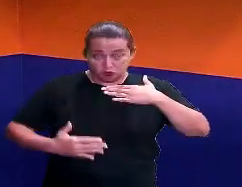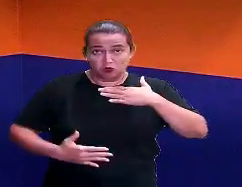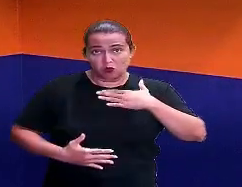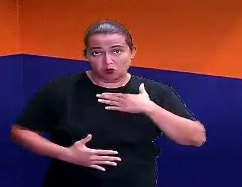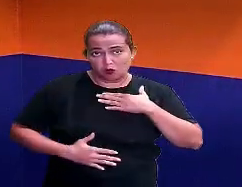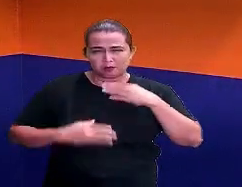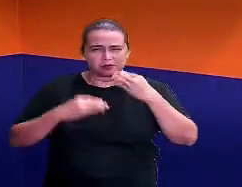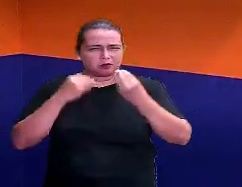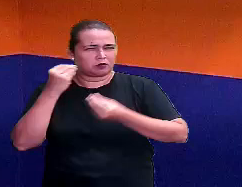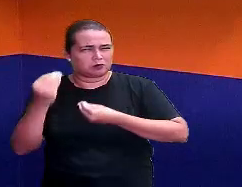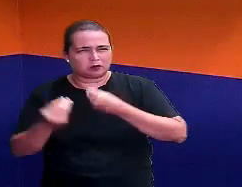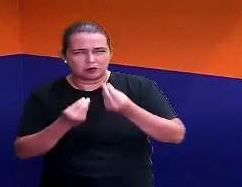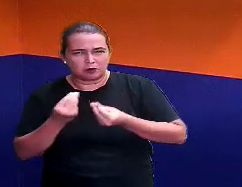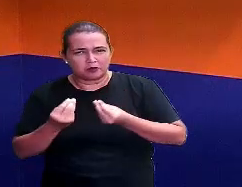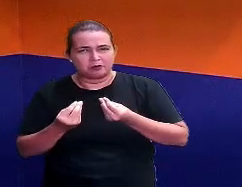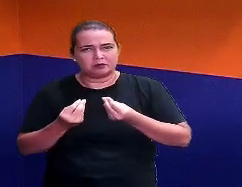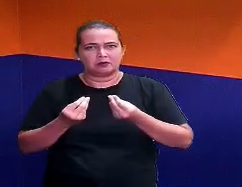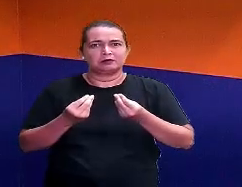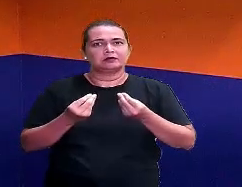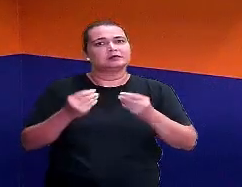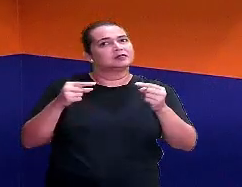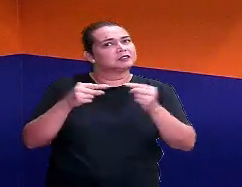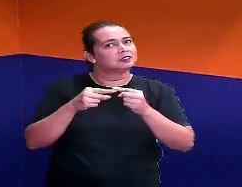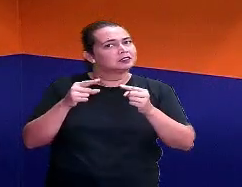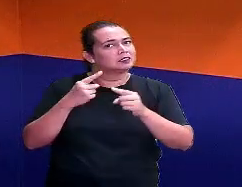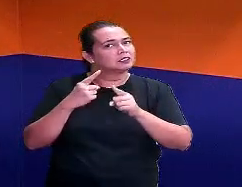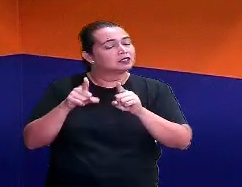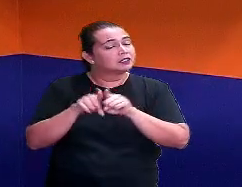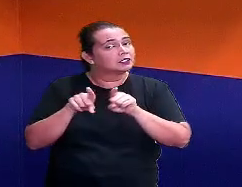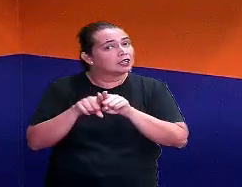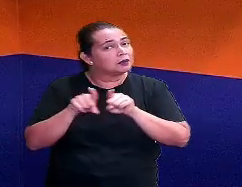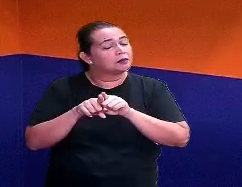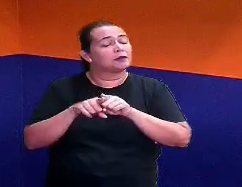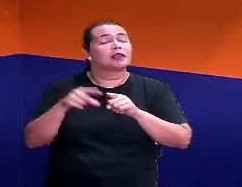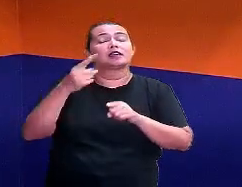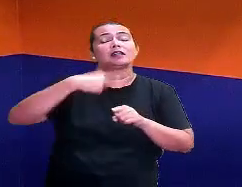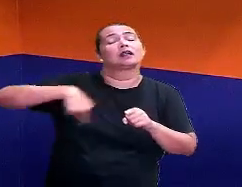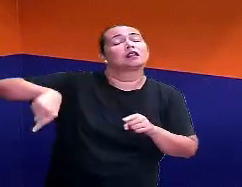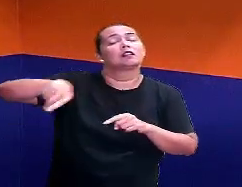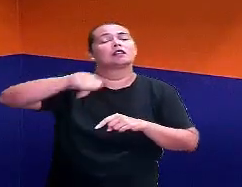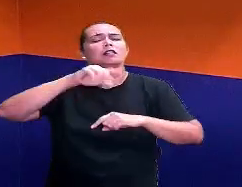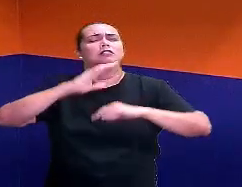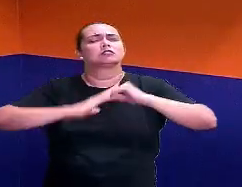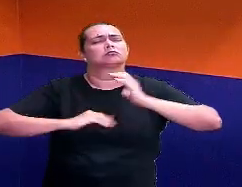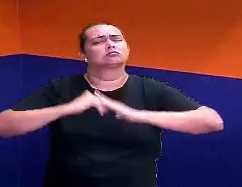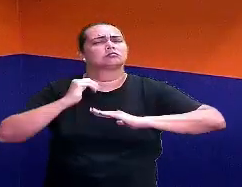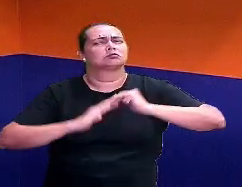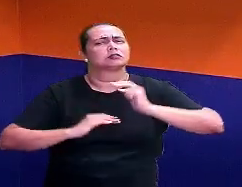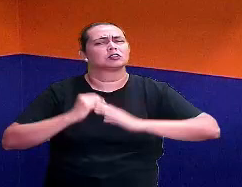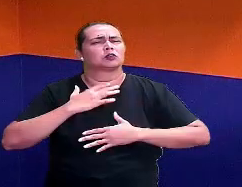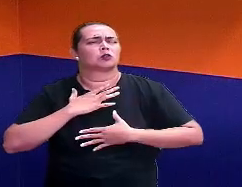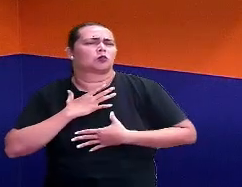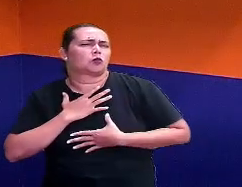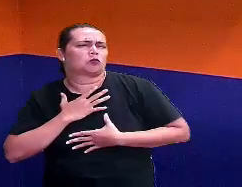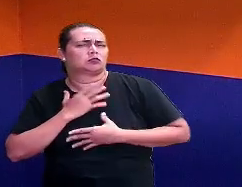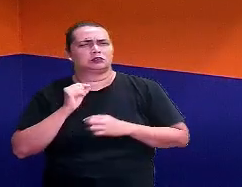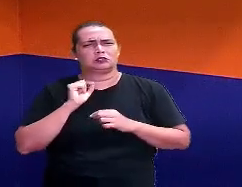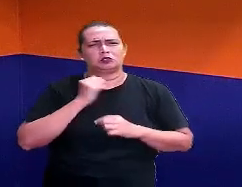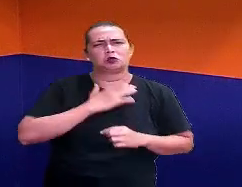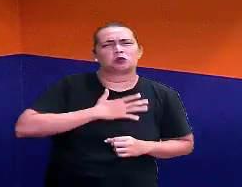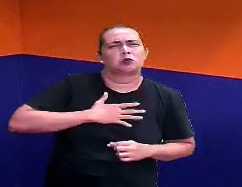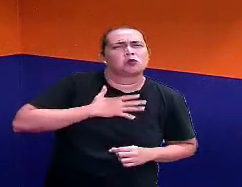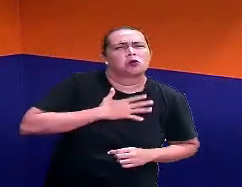habilidades, gostos, elas falam um pouquinho de onde a gente veio. Até porque vai ser bem difícil, bem